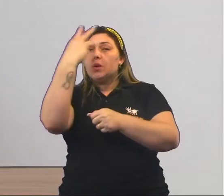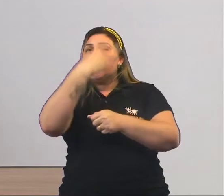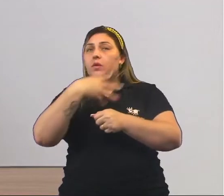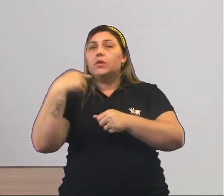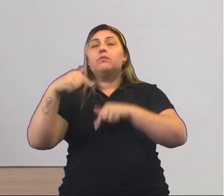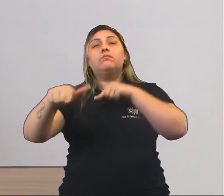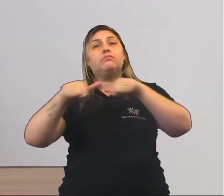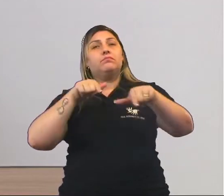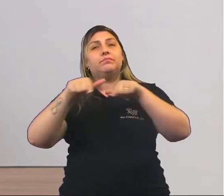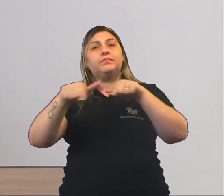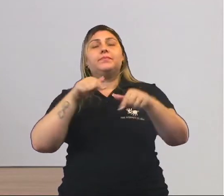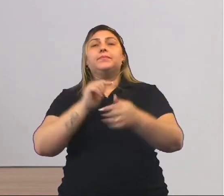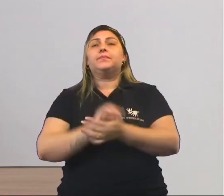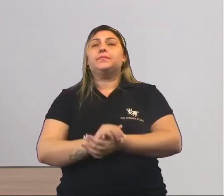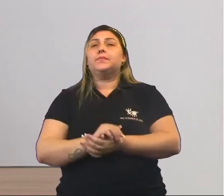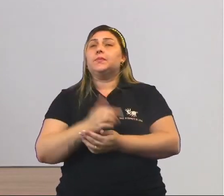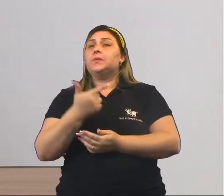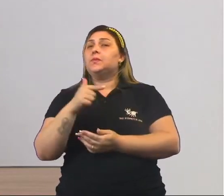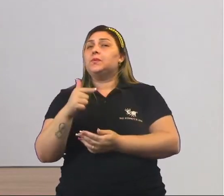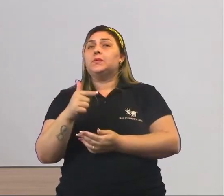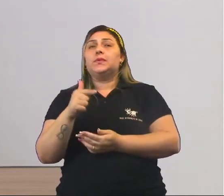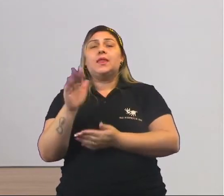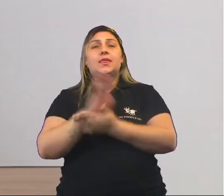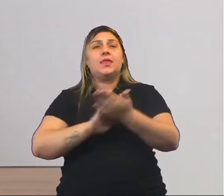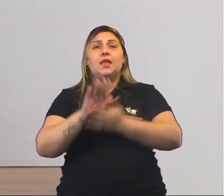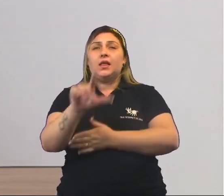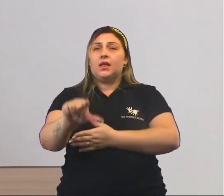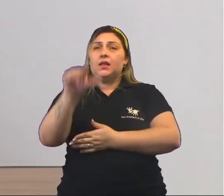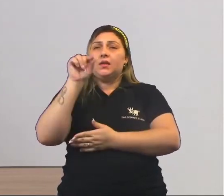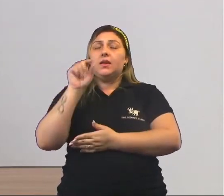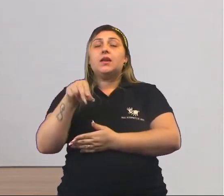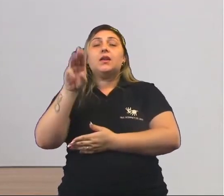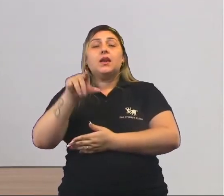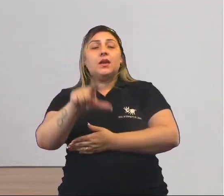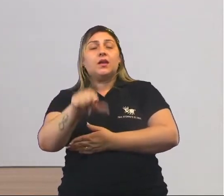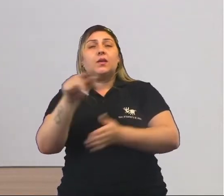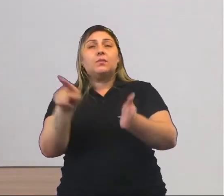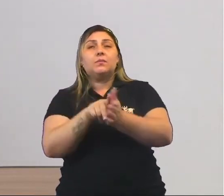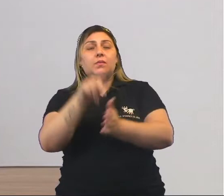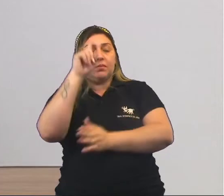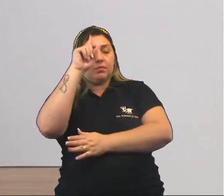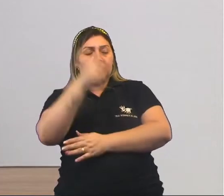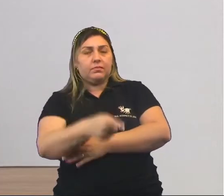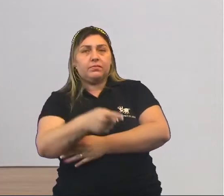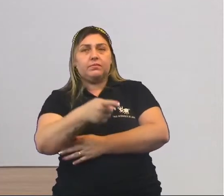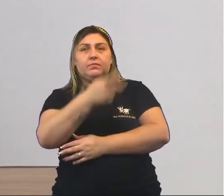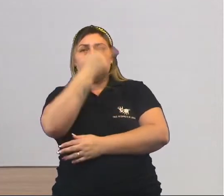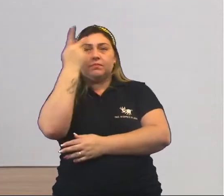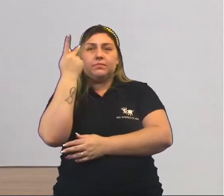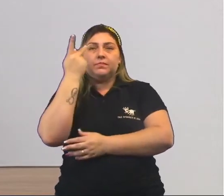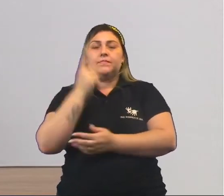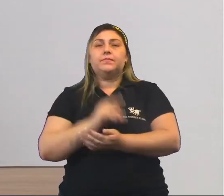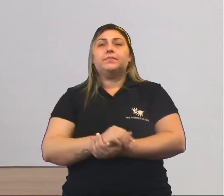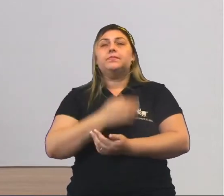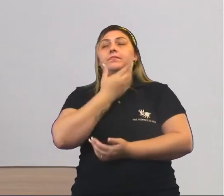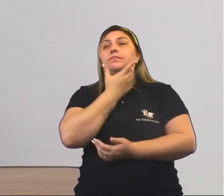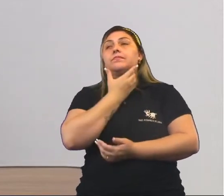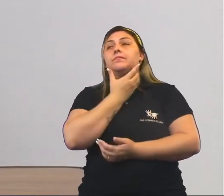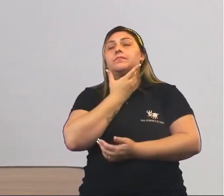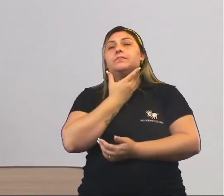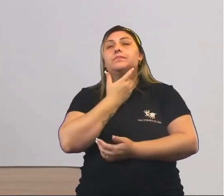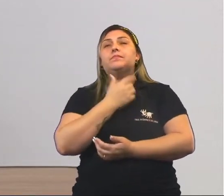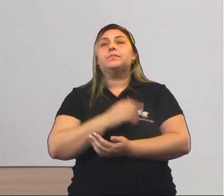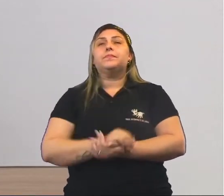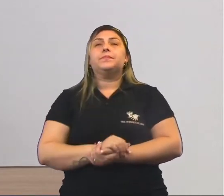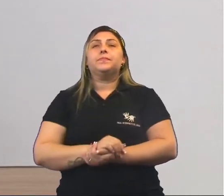passar fazendo. Ela não determina essas atividades. Quem escolhe é o seu proprietário, entre as. É